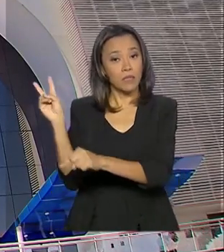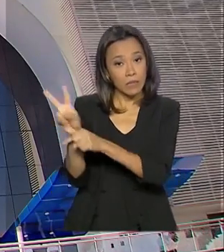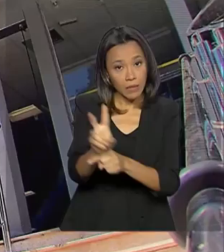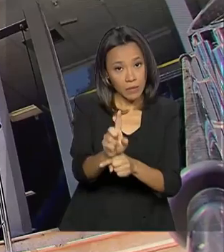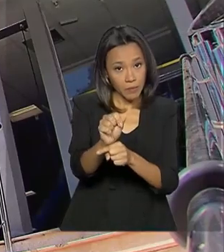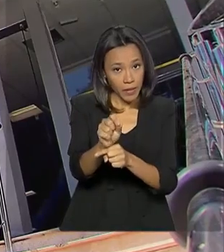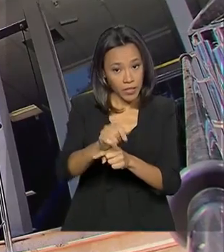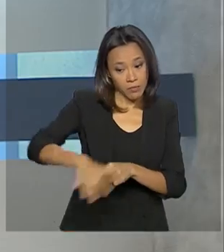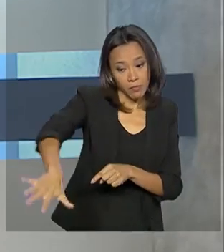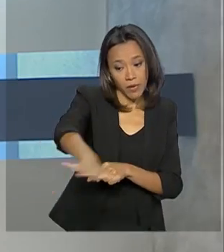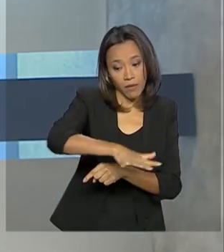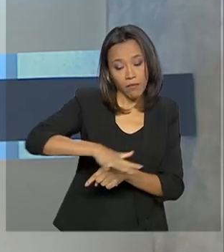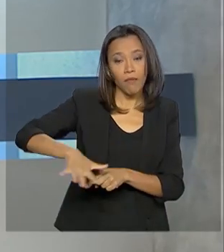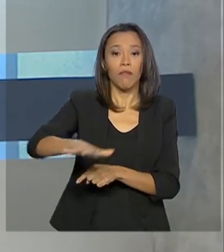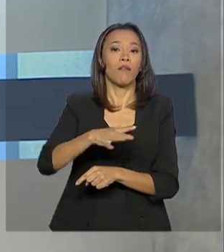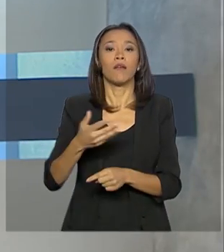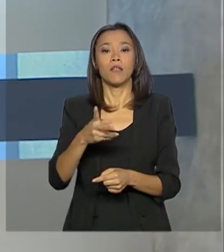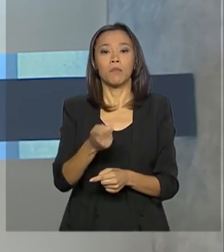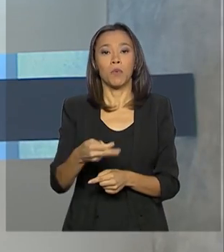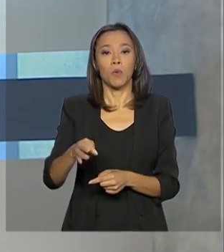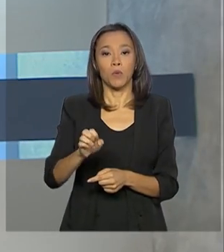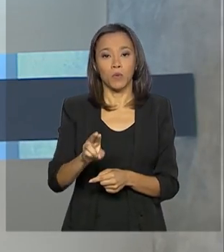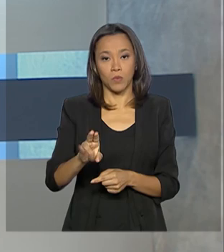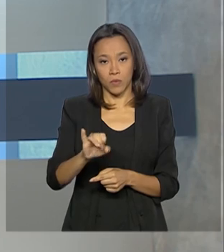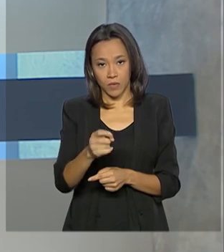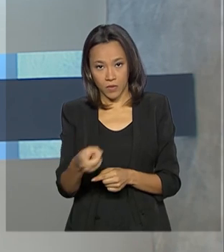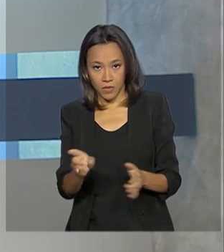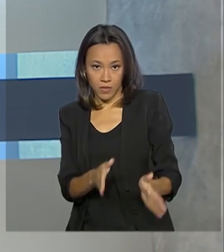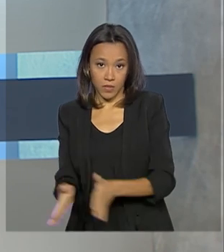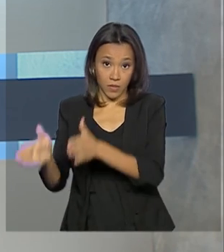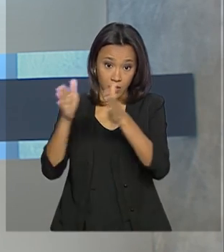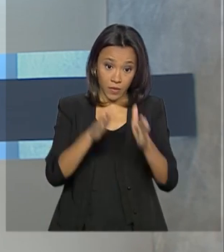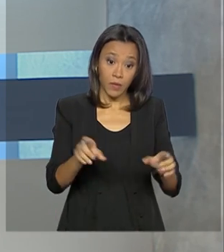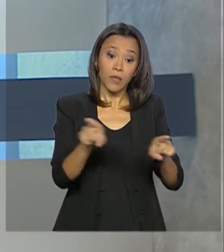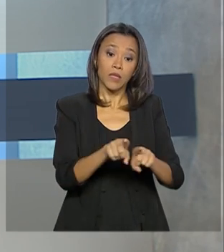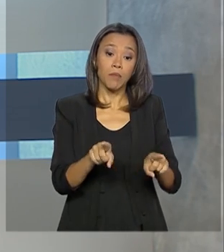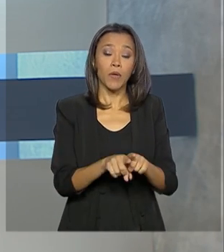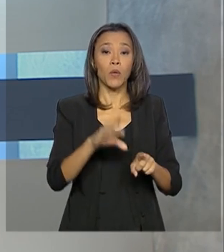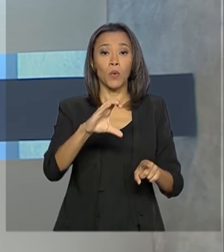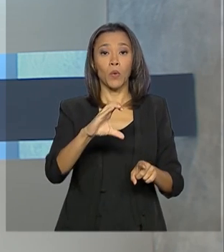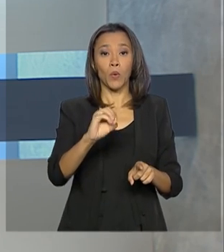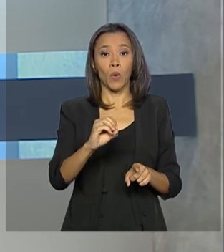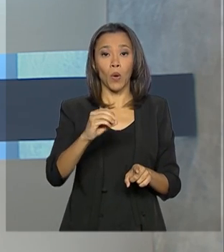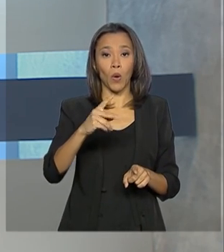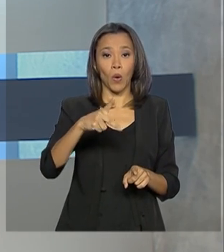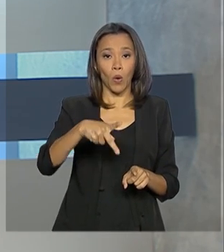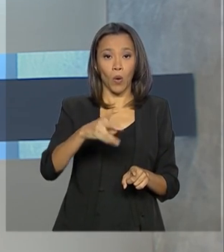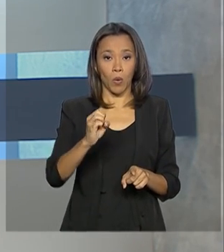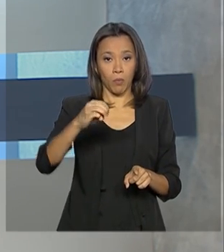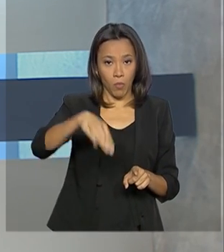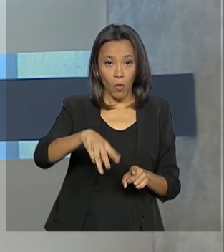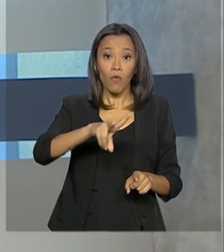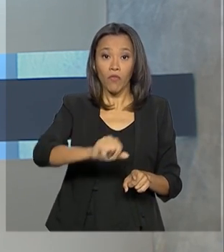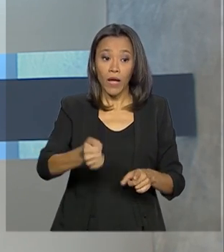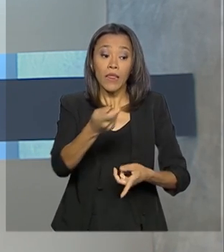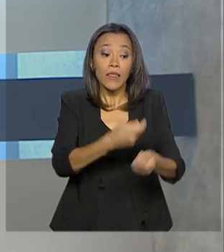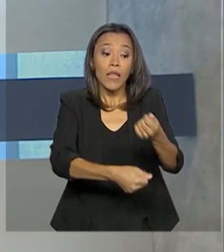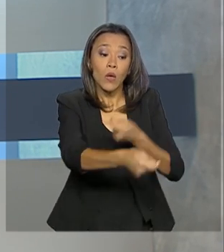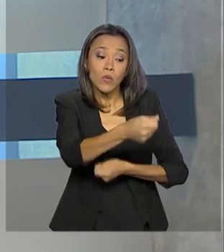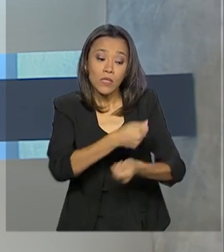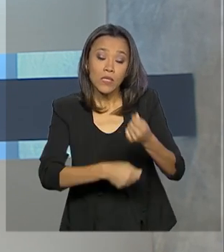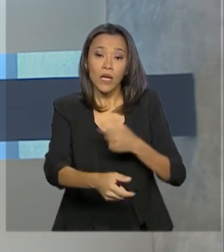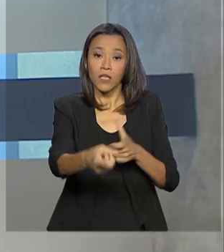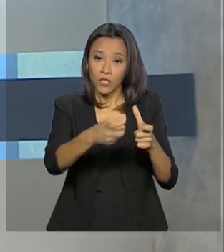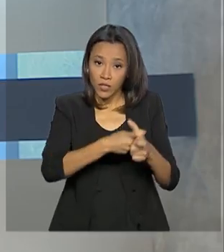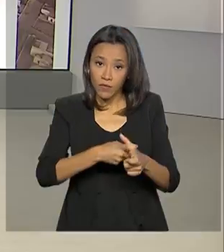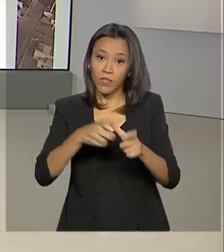setor produtivo. E ainda, o Conselho Monetário Nacional acaba de decidir que vai facilitar a renegociação de dívidas de empresas